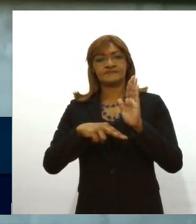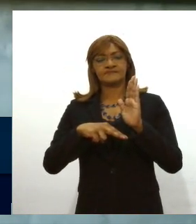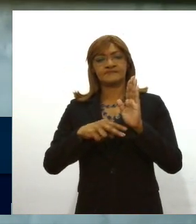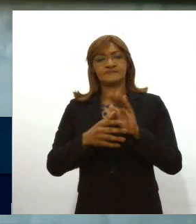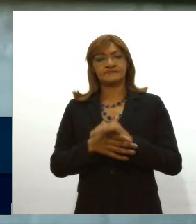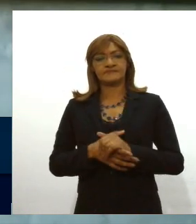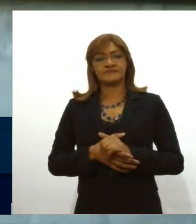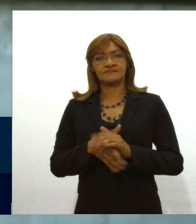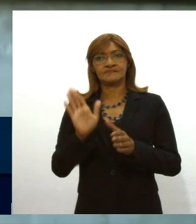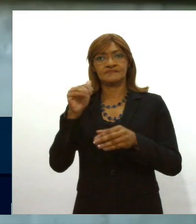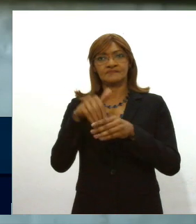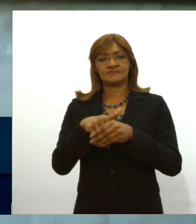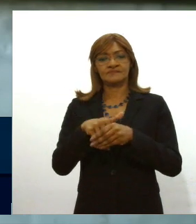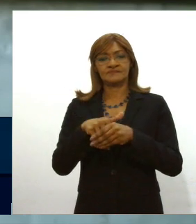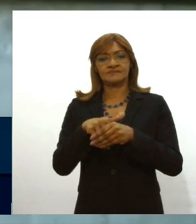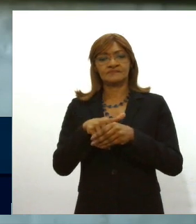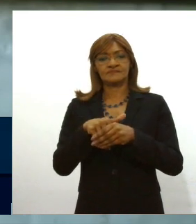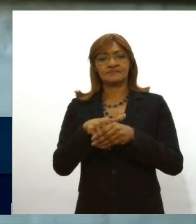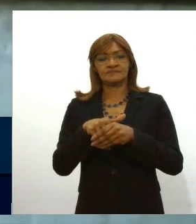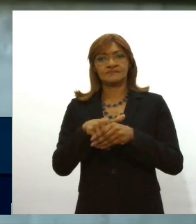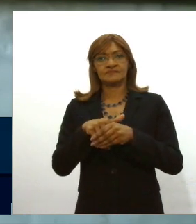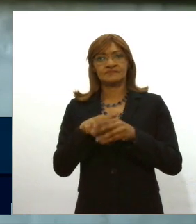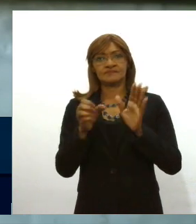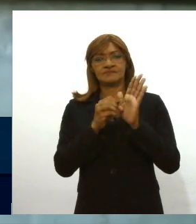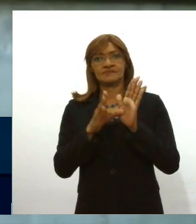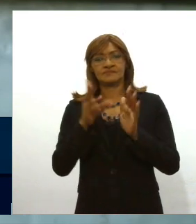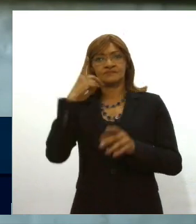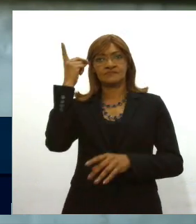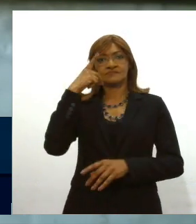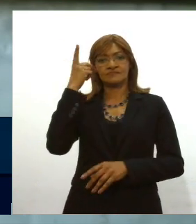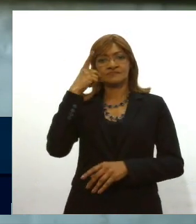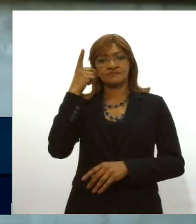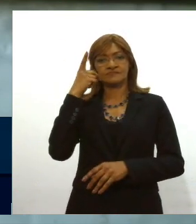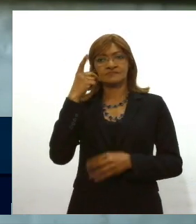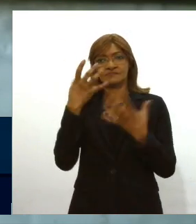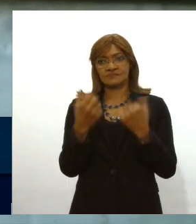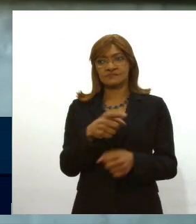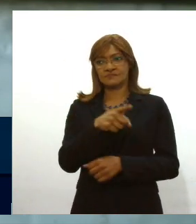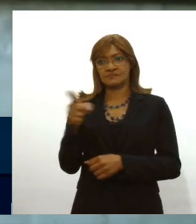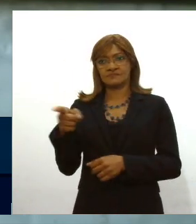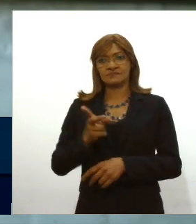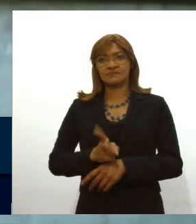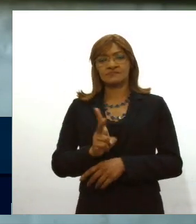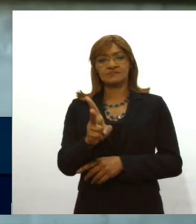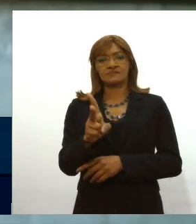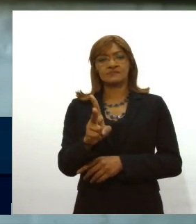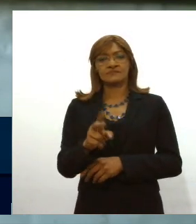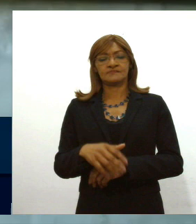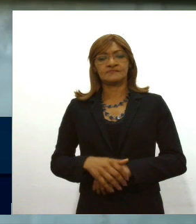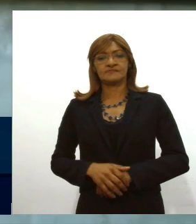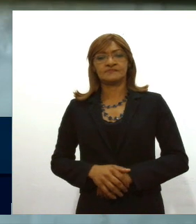em votação às indicações os deputados que são favoráveis permaneçam como estão